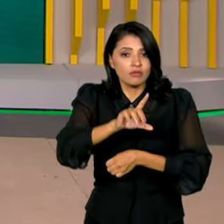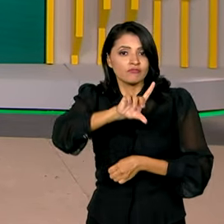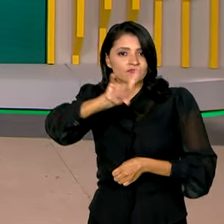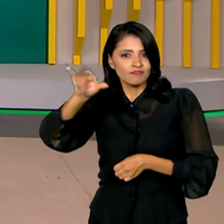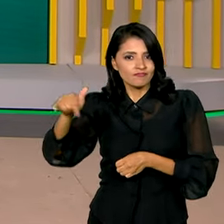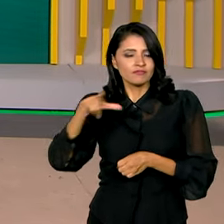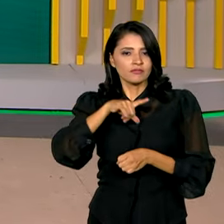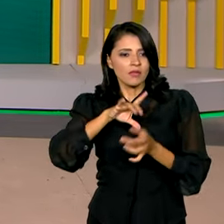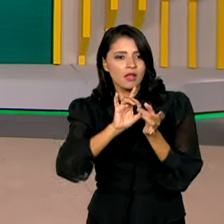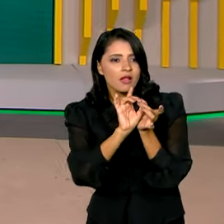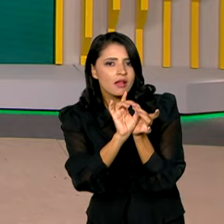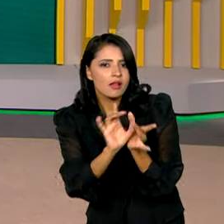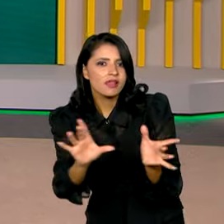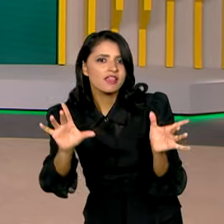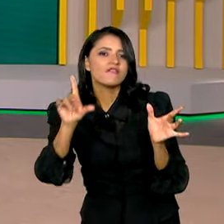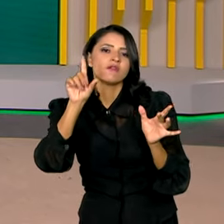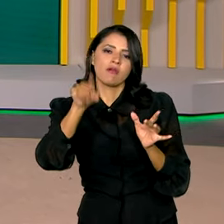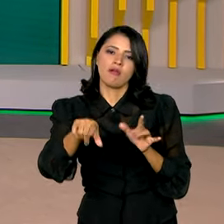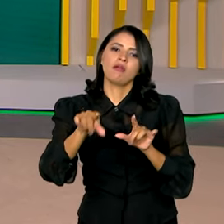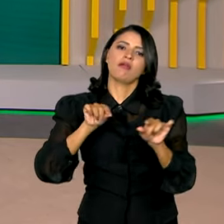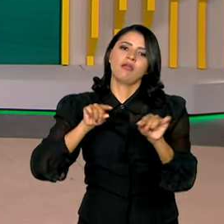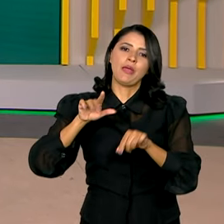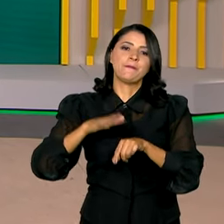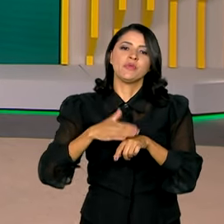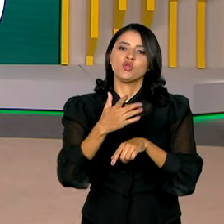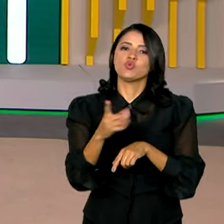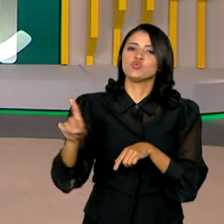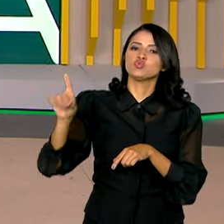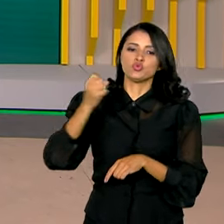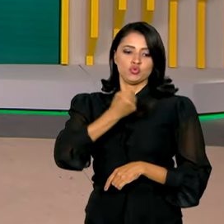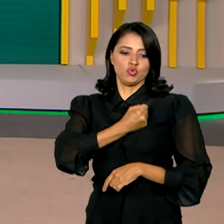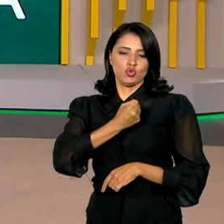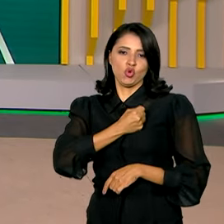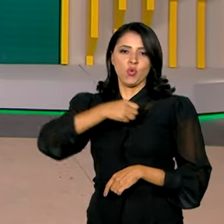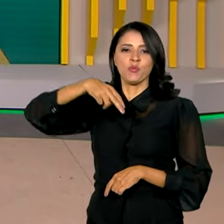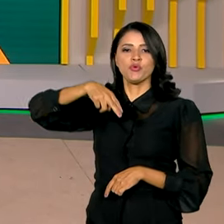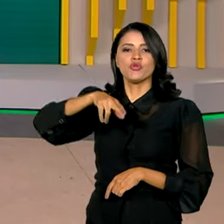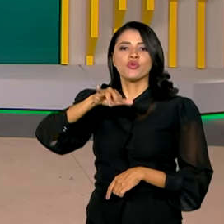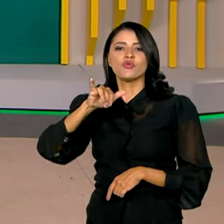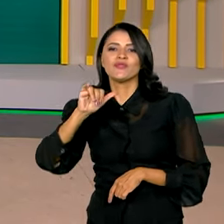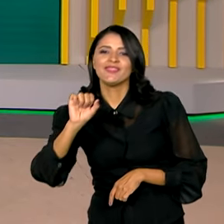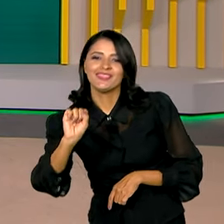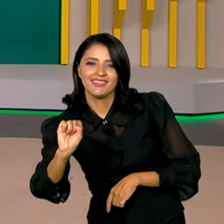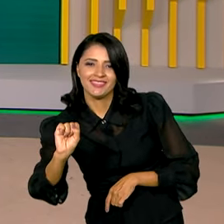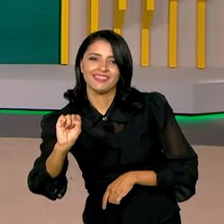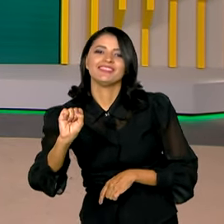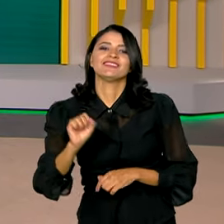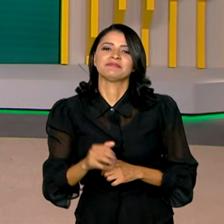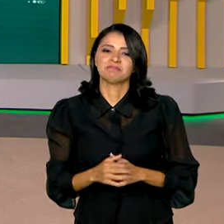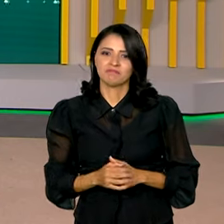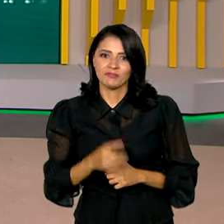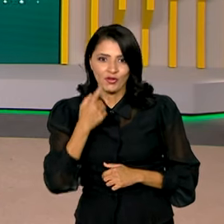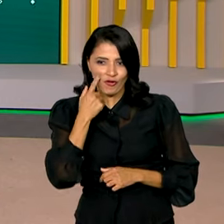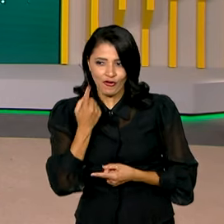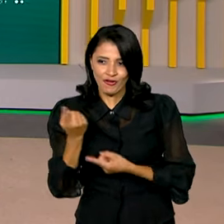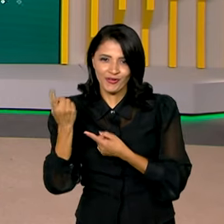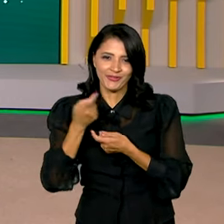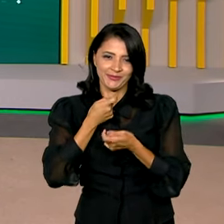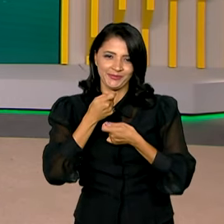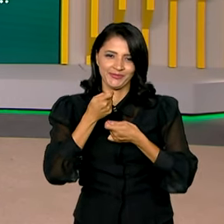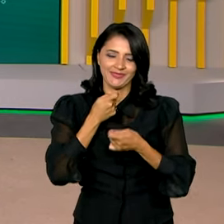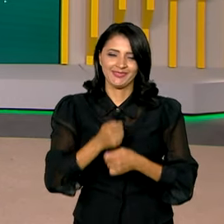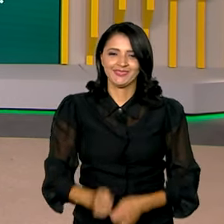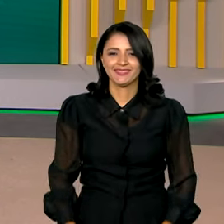benefício estará disponível é definida pelo último dígito do número de identificação social, o NIS. Veja na nossa